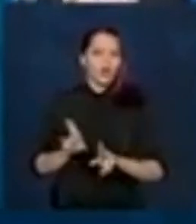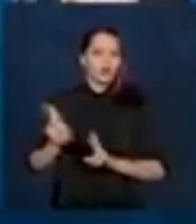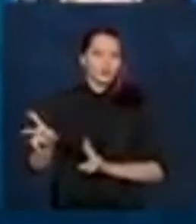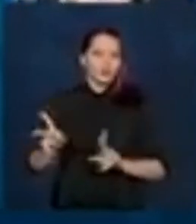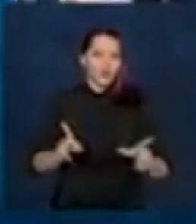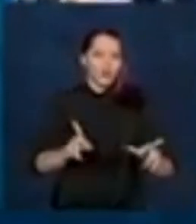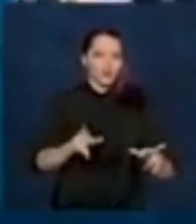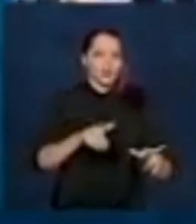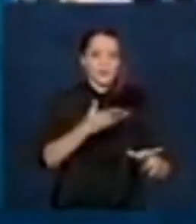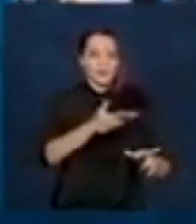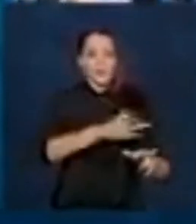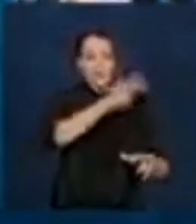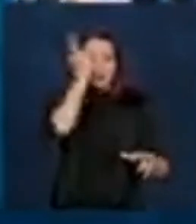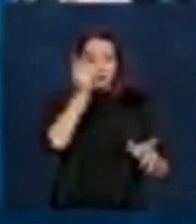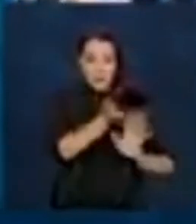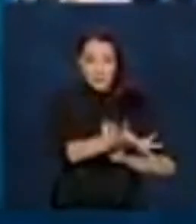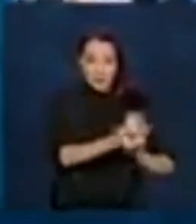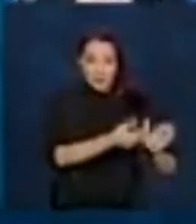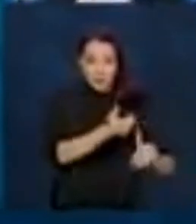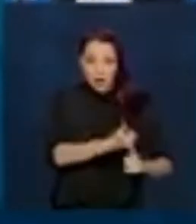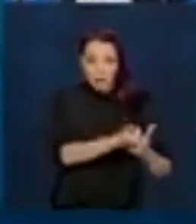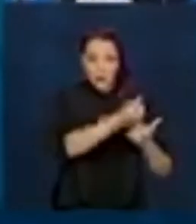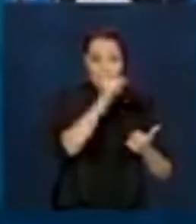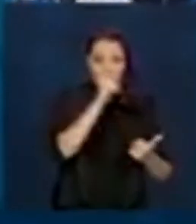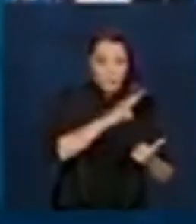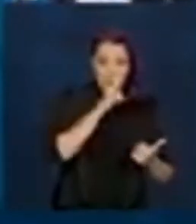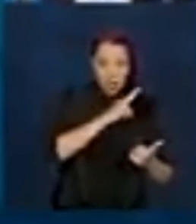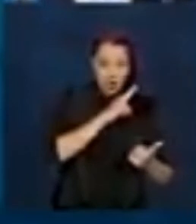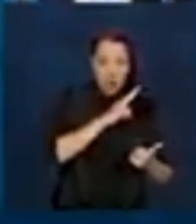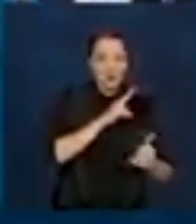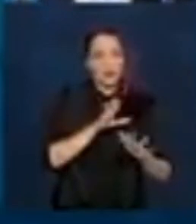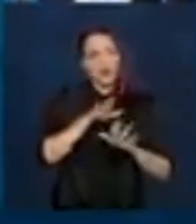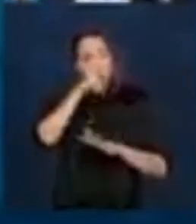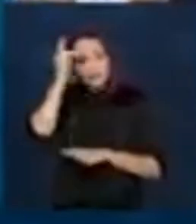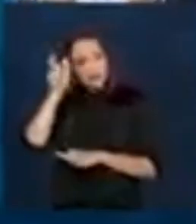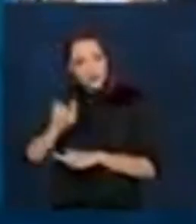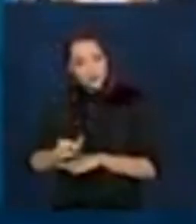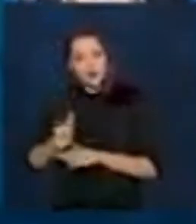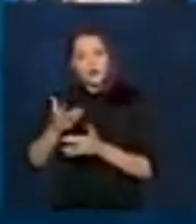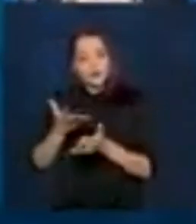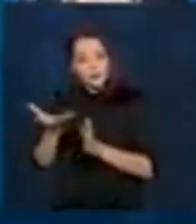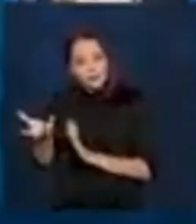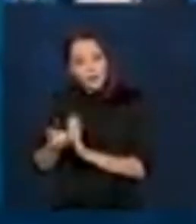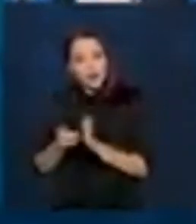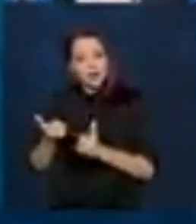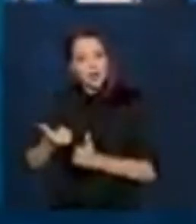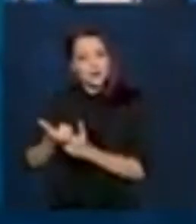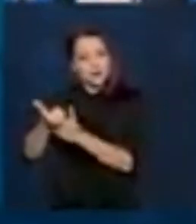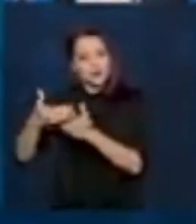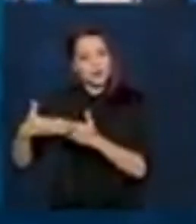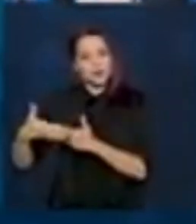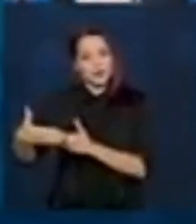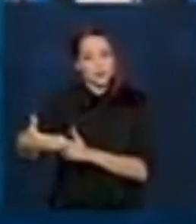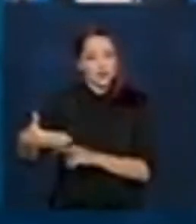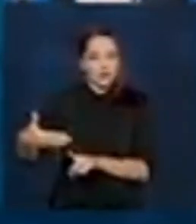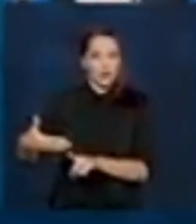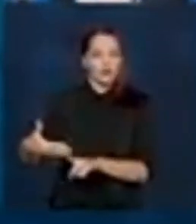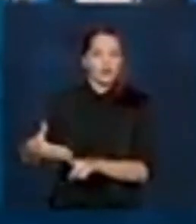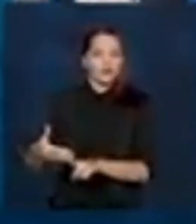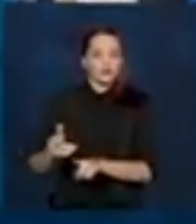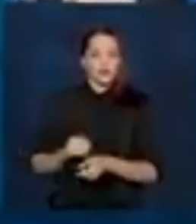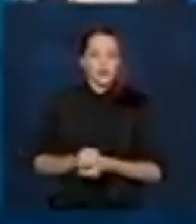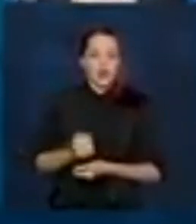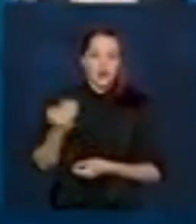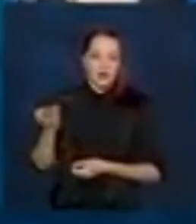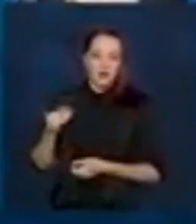diferença entre quem está recebendo o auxílio emergencial e passa para o auxílio extensão. De novo,